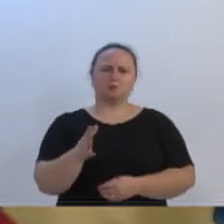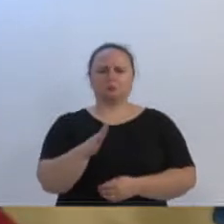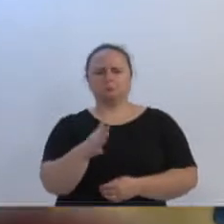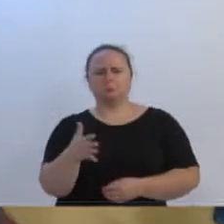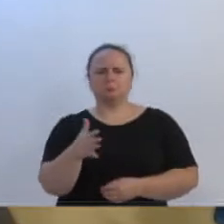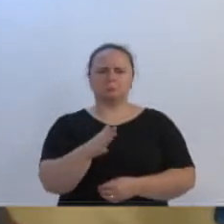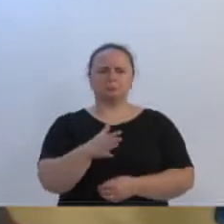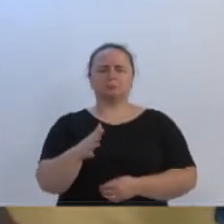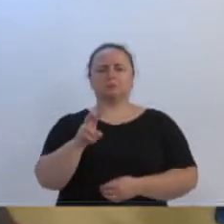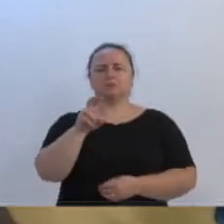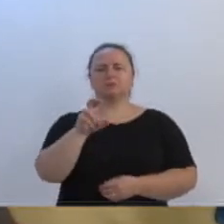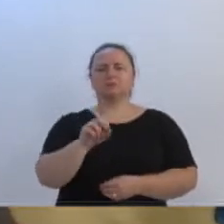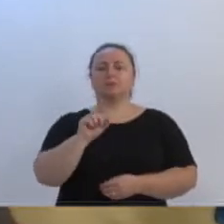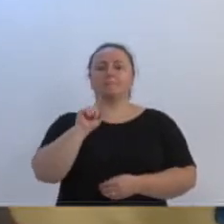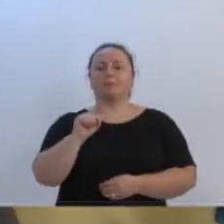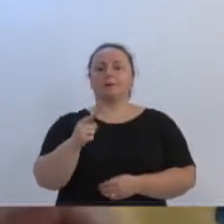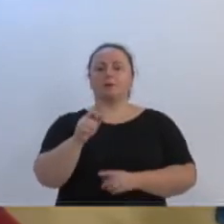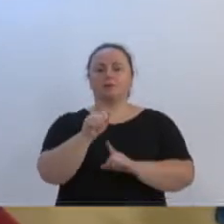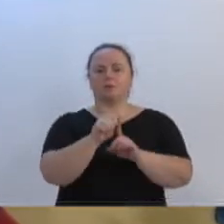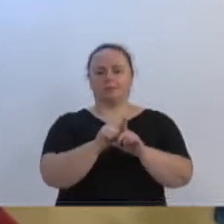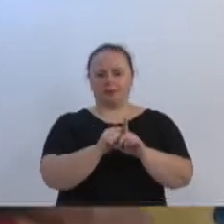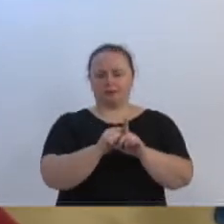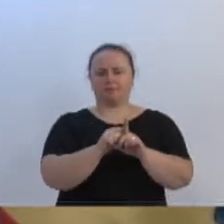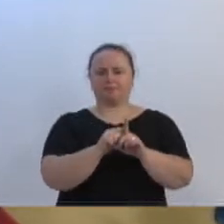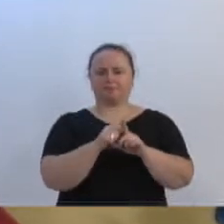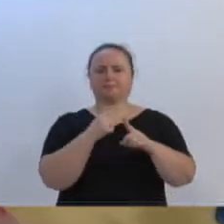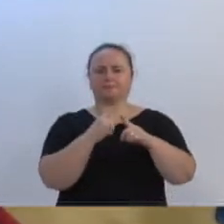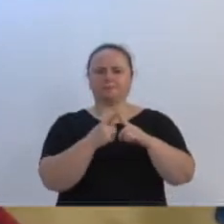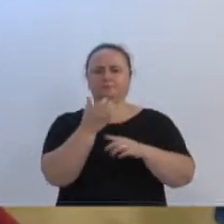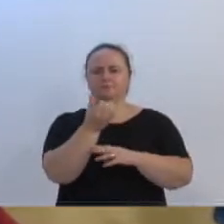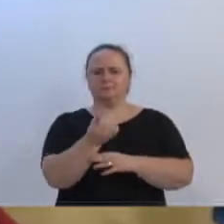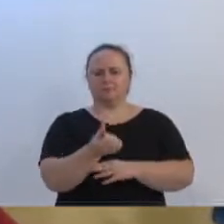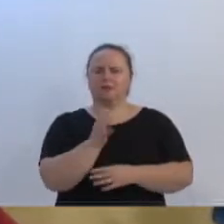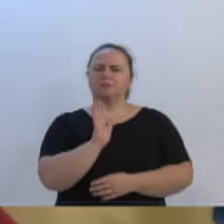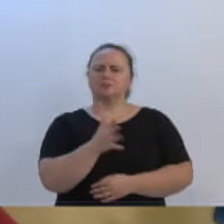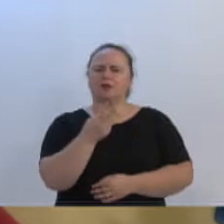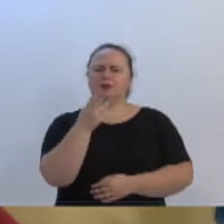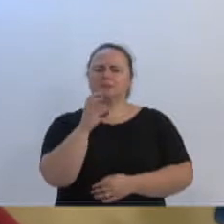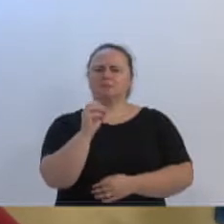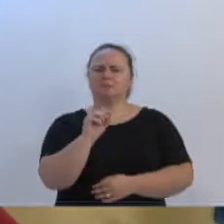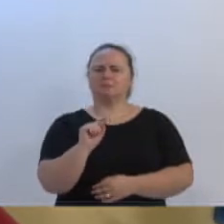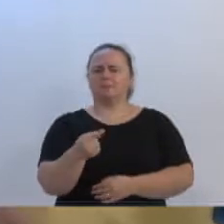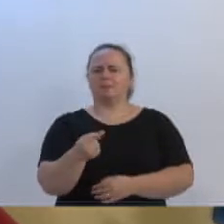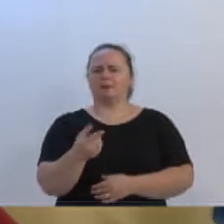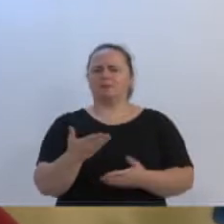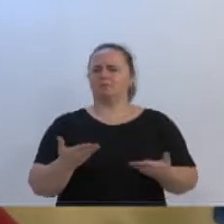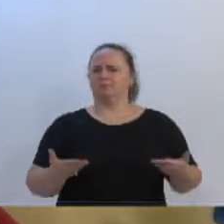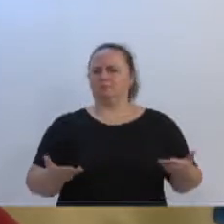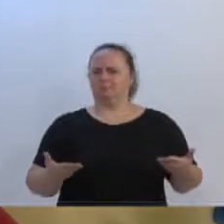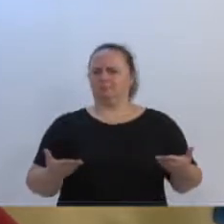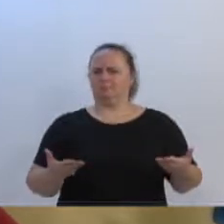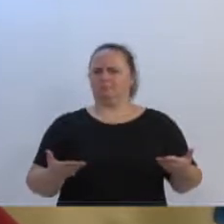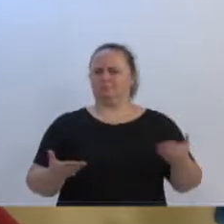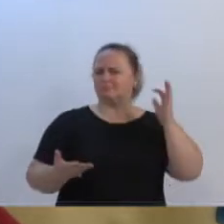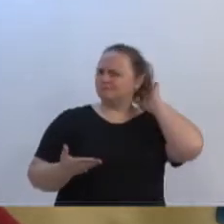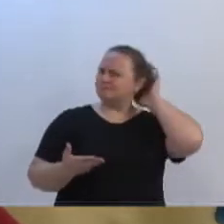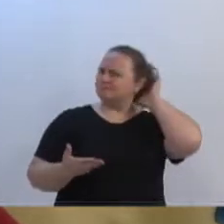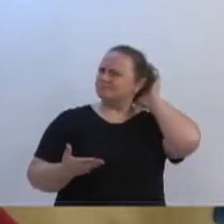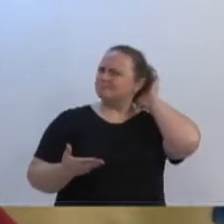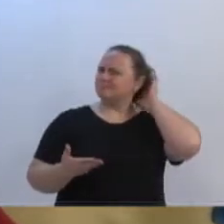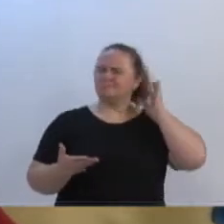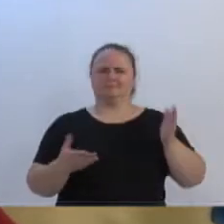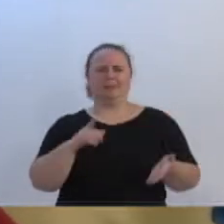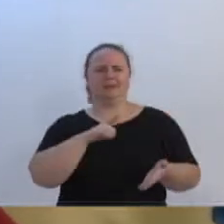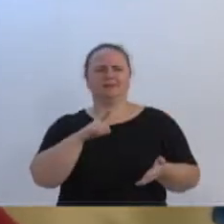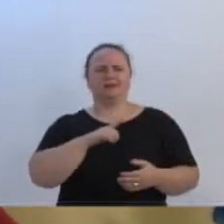por mês. Isso vezes seis meses, já dá 300 mil. Já dá 300 mil, gente. Tira o jardineiro,